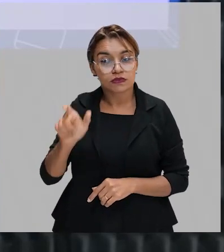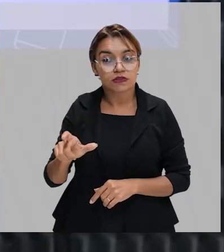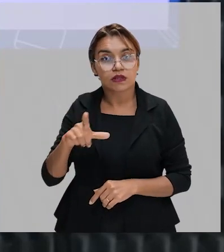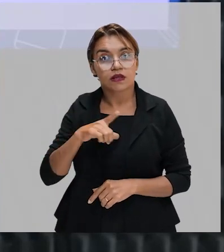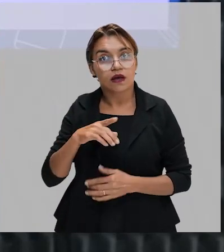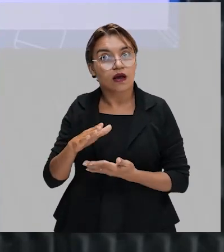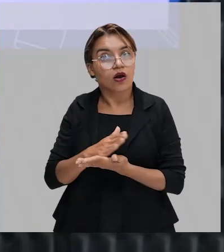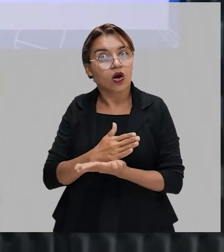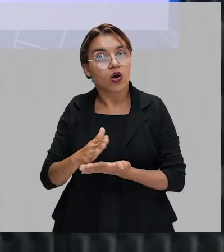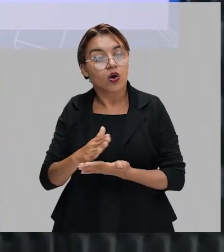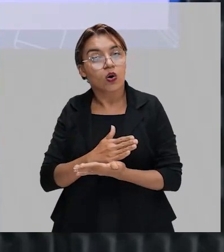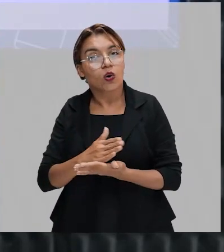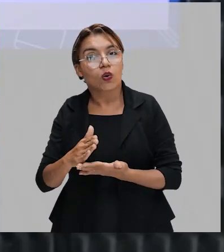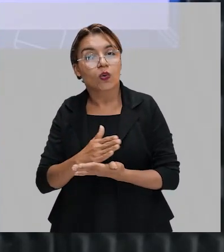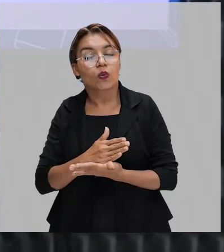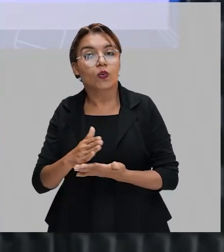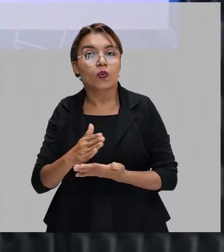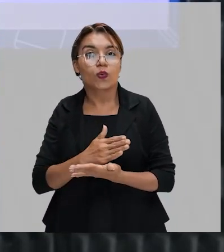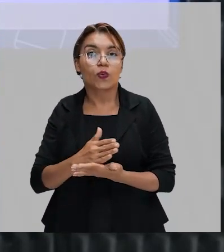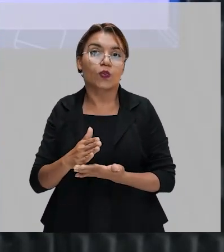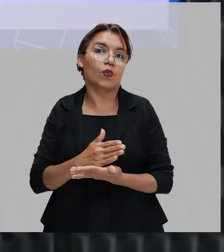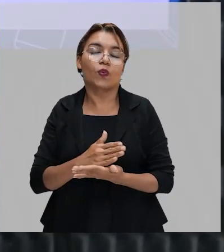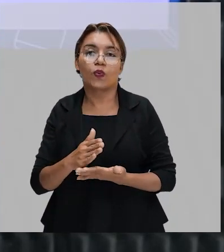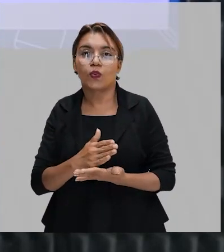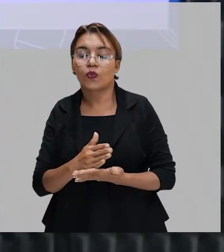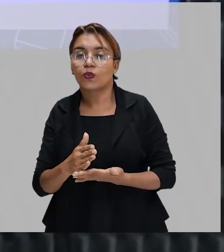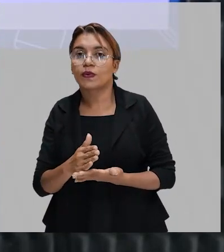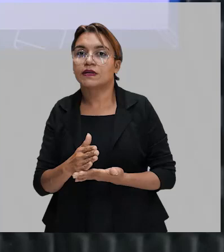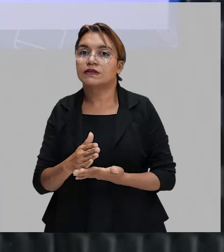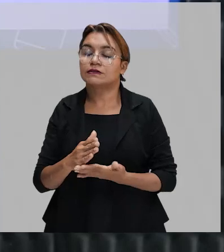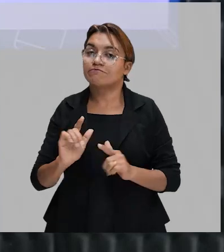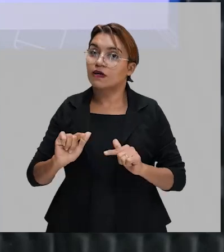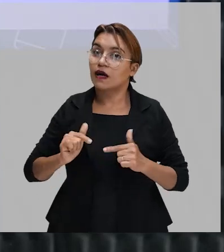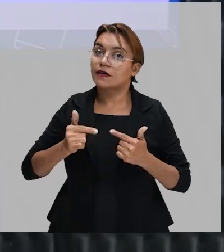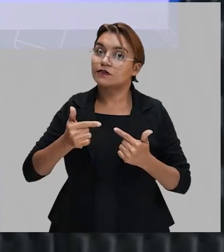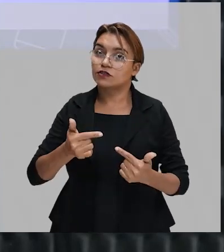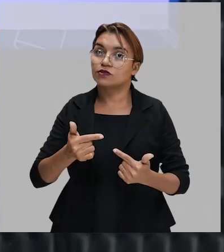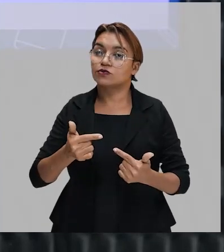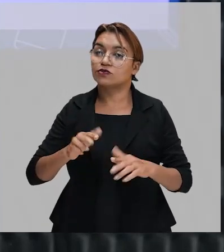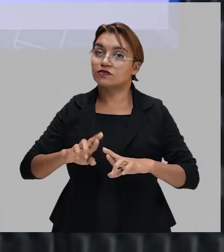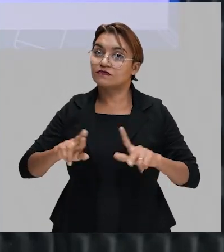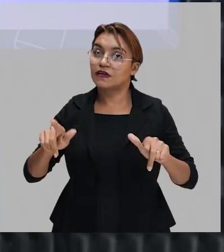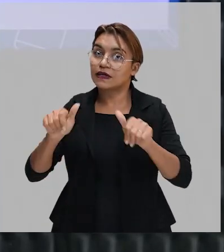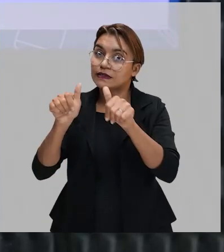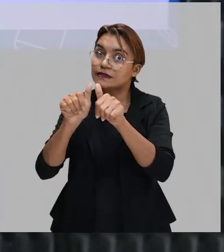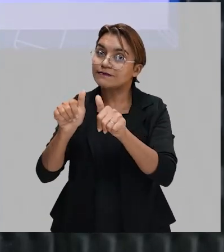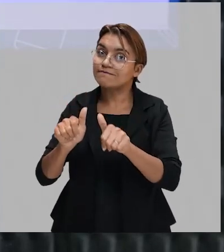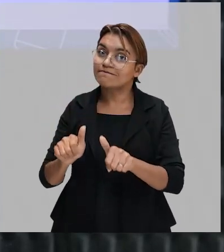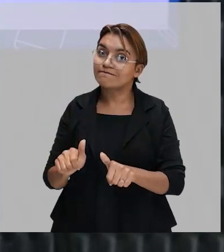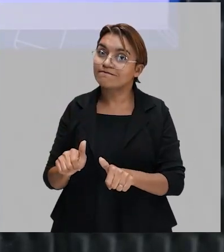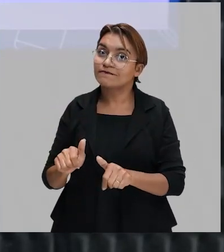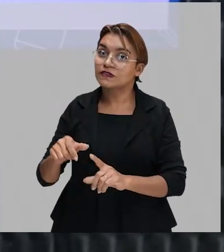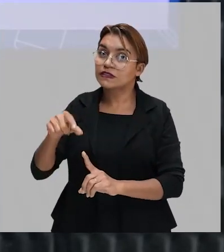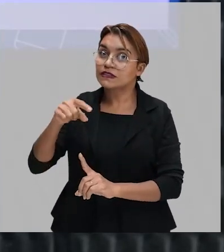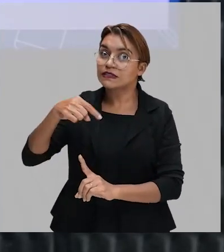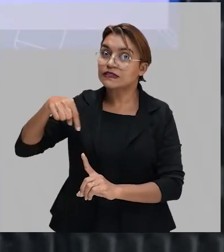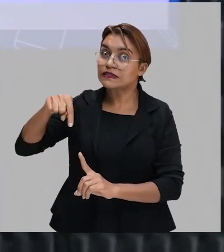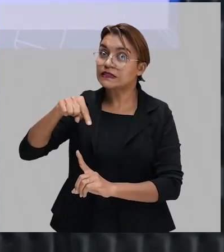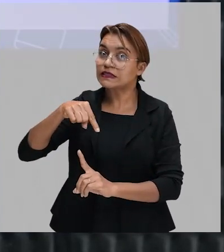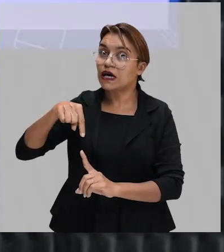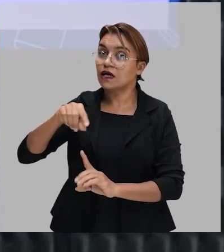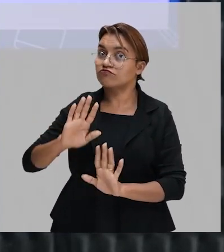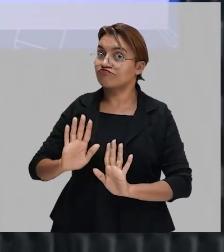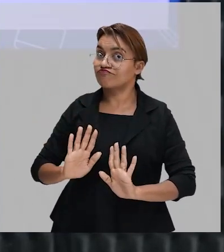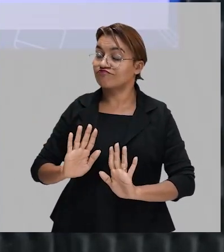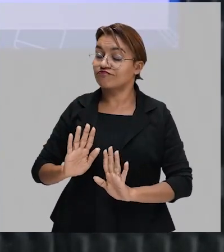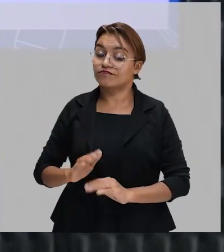assim, algumas posições, nada santas, em relação ao povo, tá bom? Então, vamos estudar. Então, quando